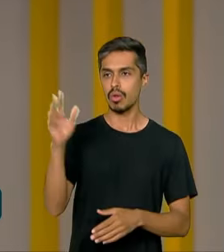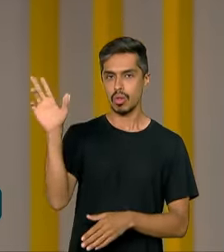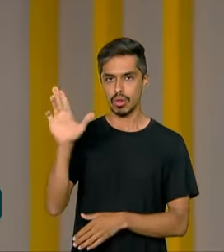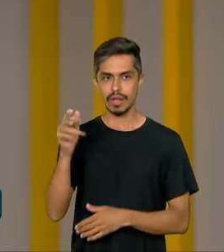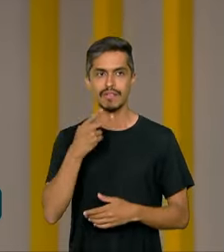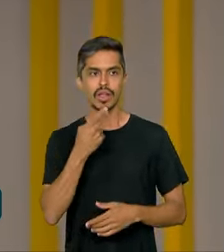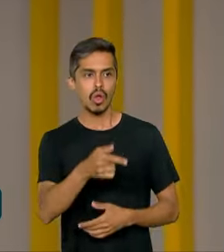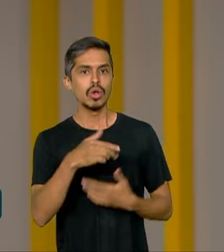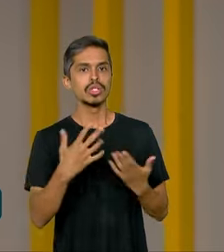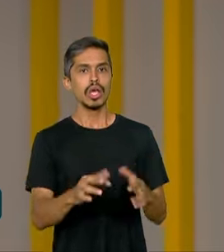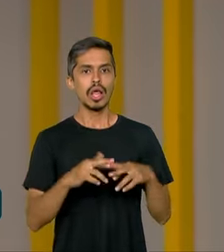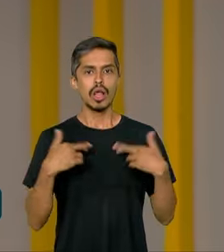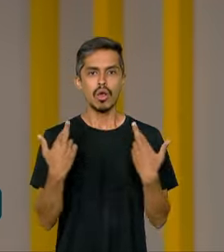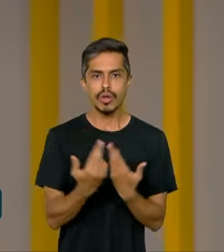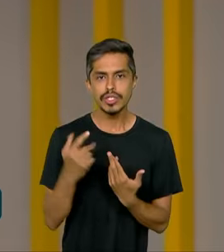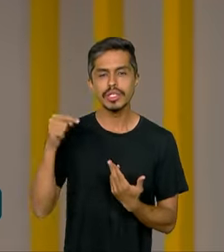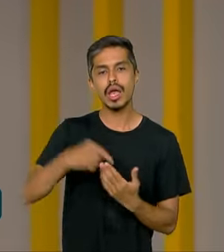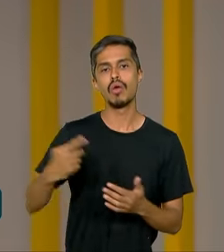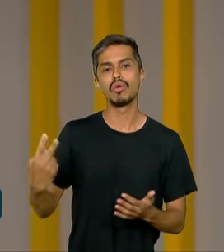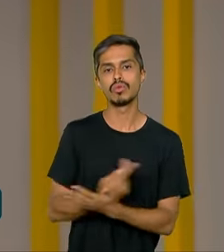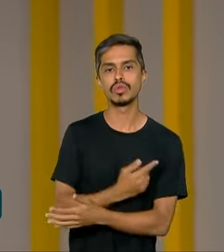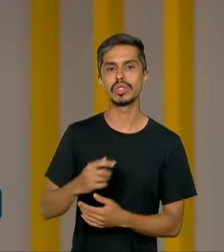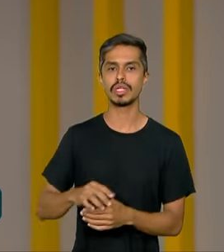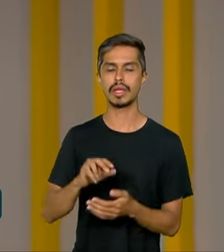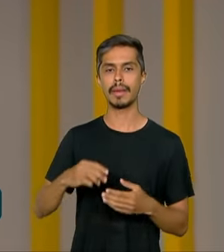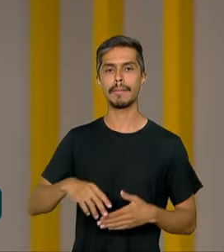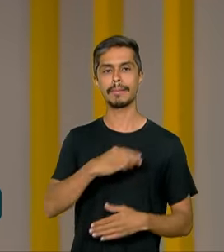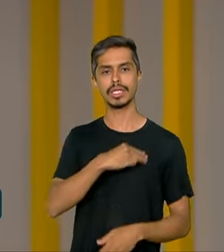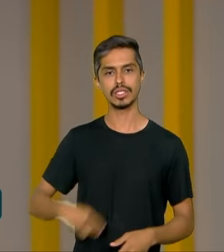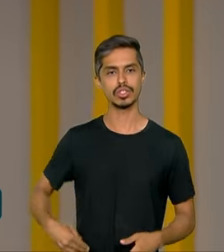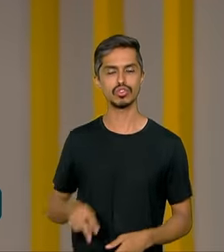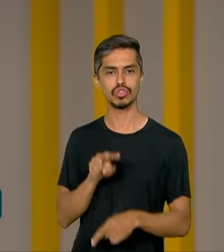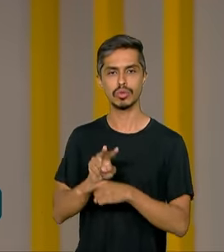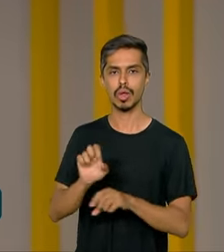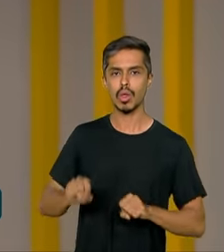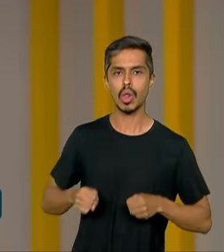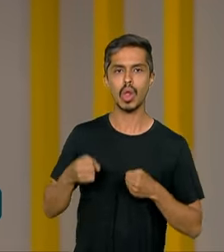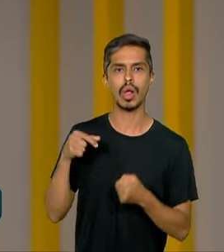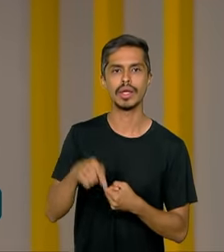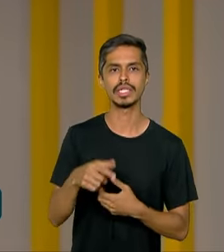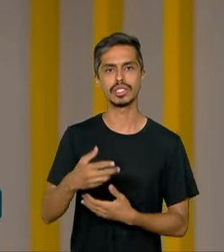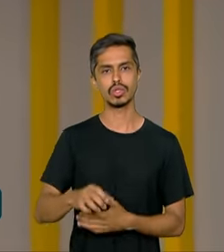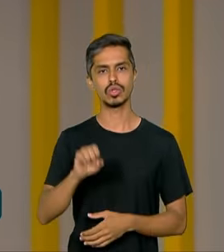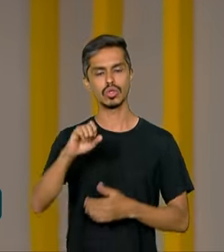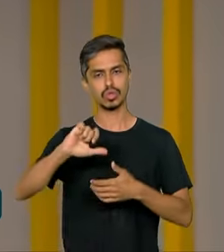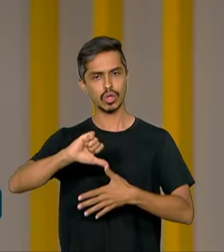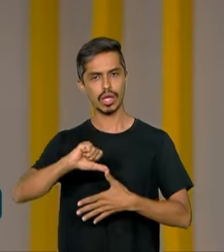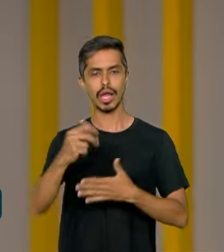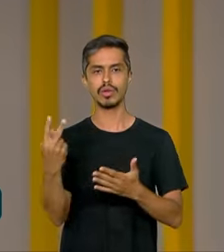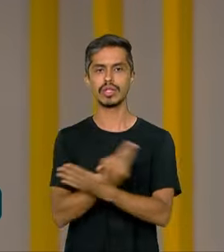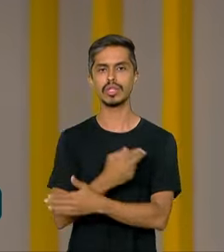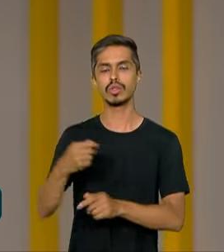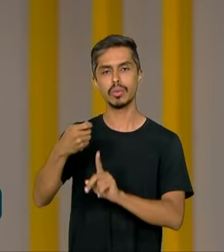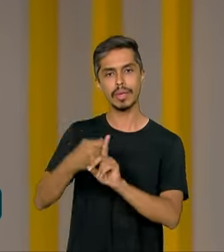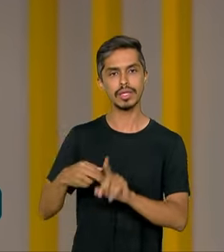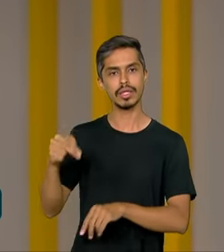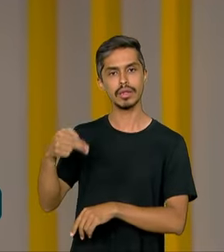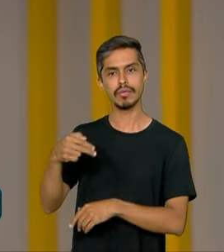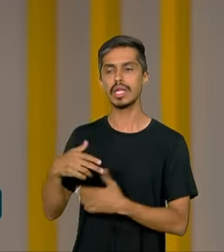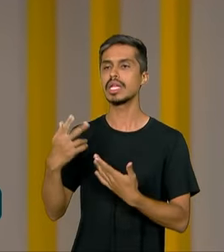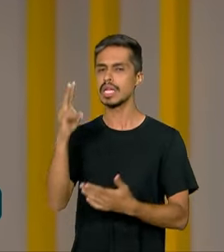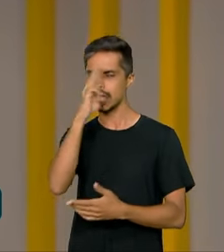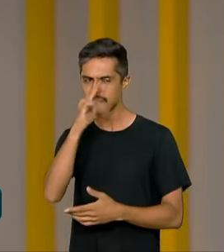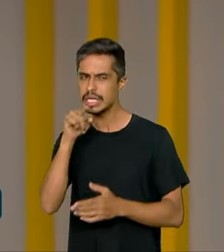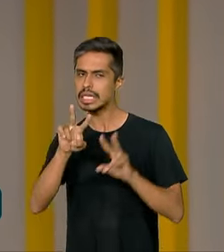levantado na reunião de chanceleres e de ministros de defesa sul-americanos, ocorrida em novembro, e propôs um novo